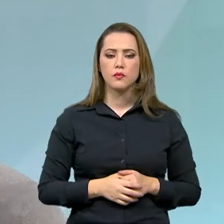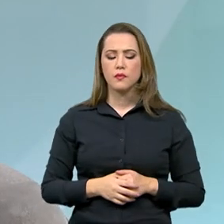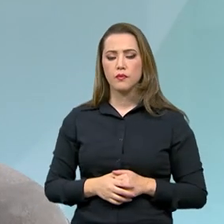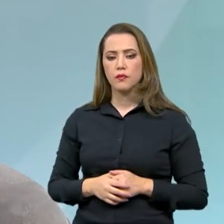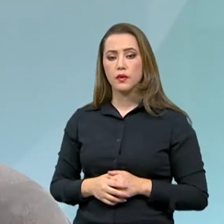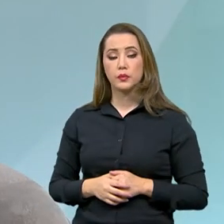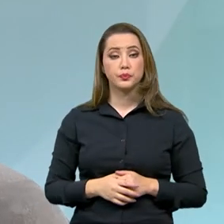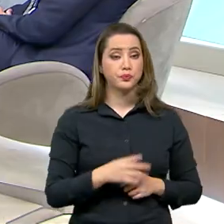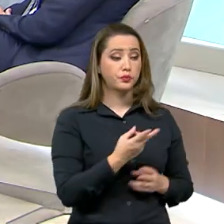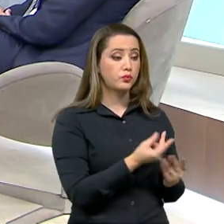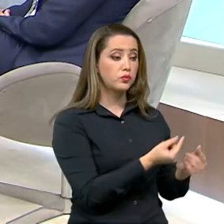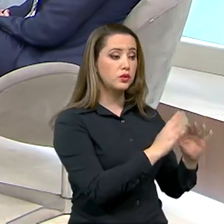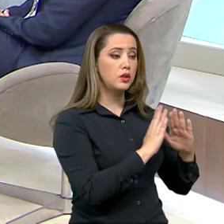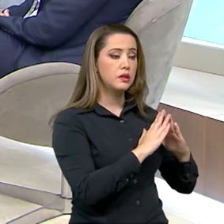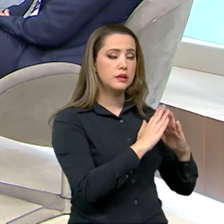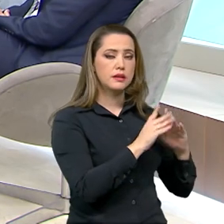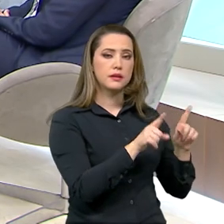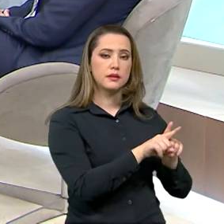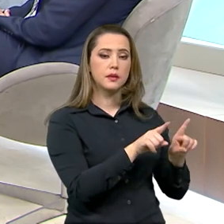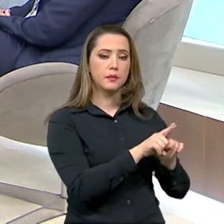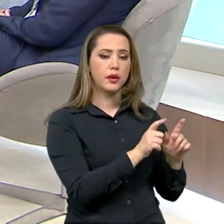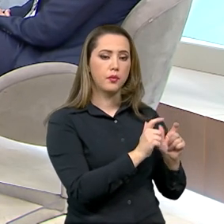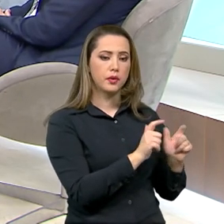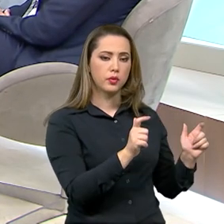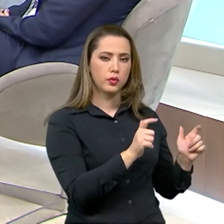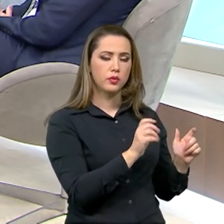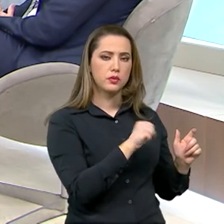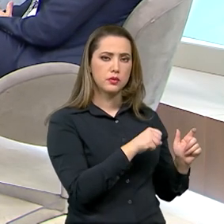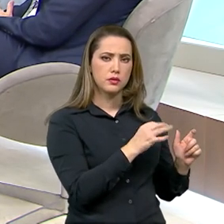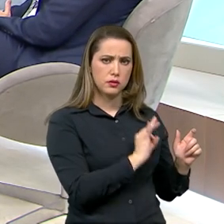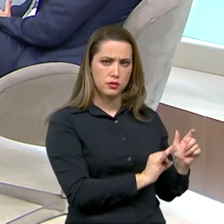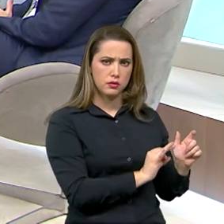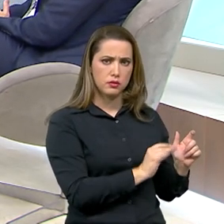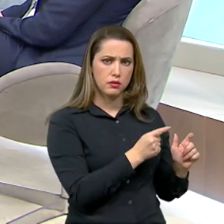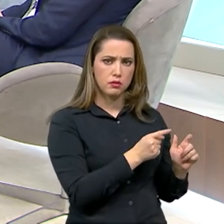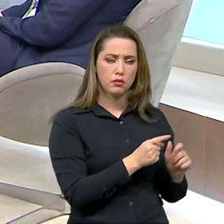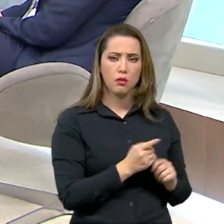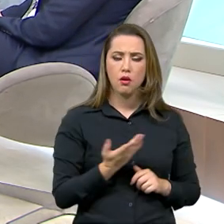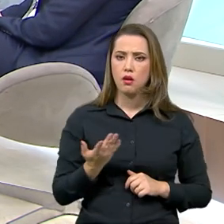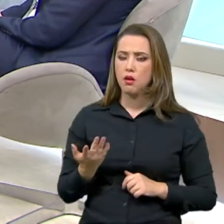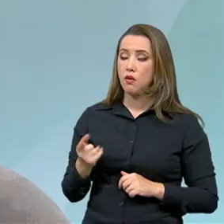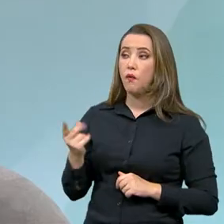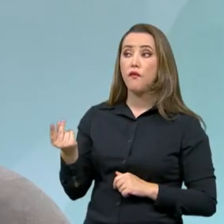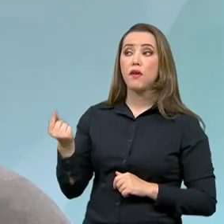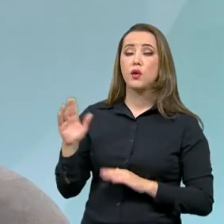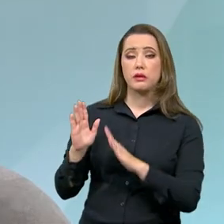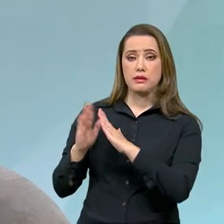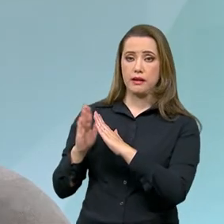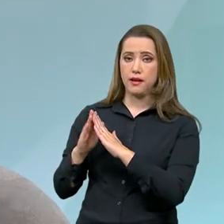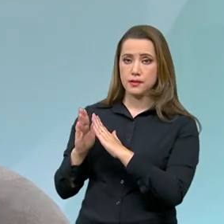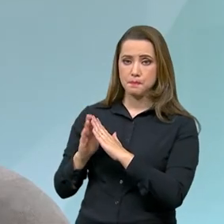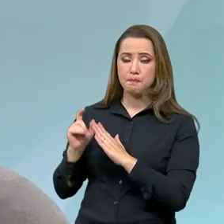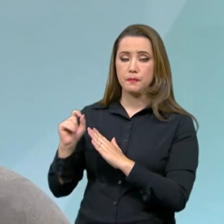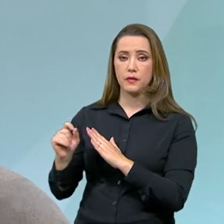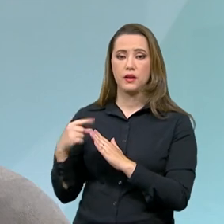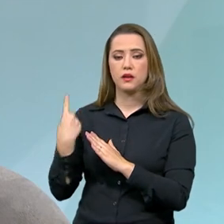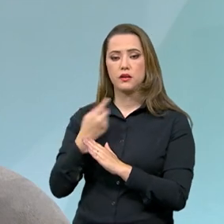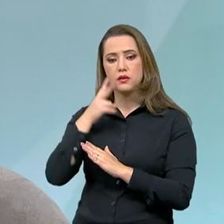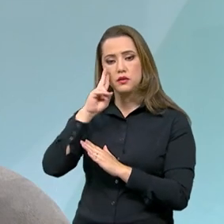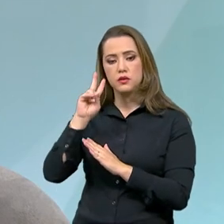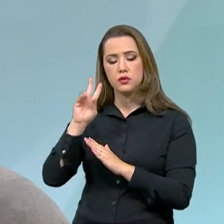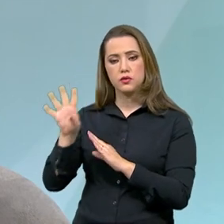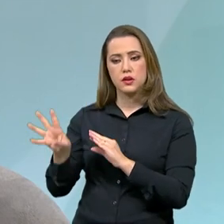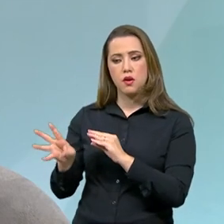O valor dos imóveis financiados também foi ampliado? Sim. Então, sobre o valor do imóvel, né? A gente deu um acréscimo de